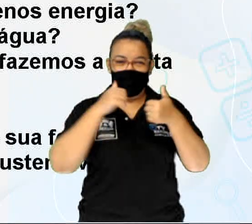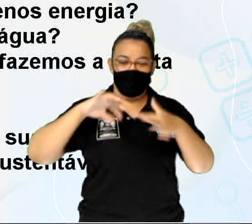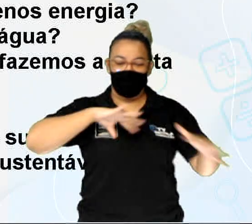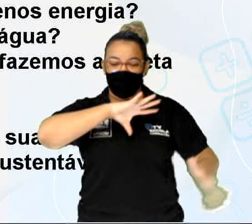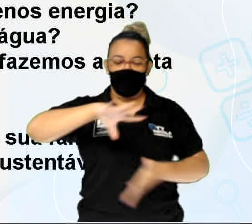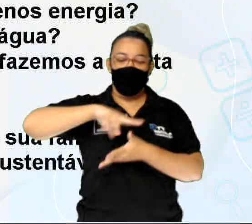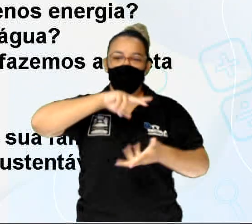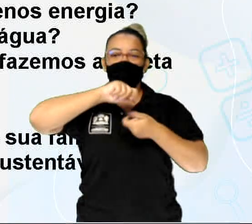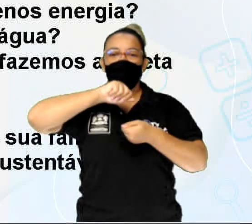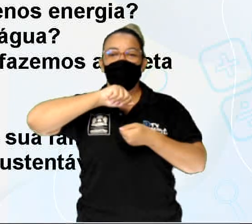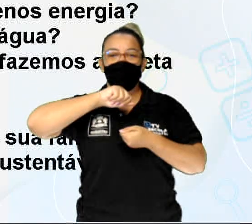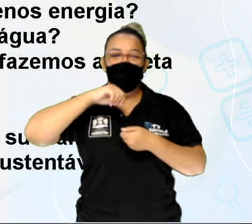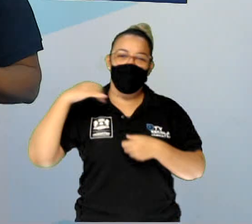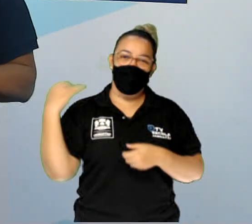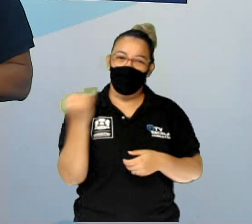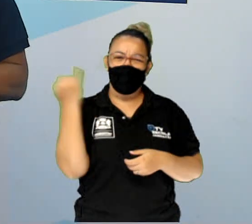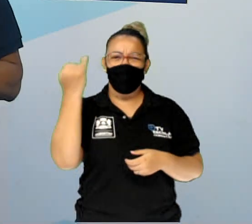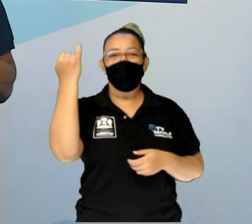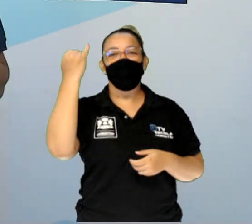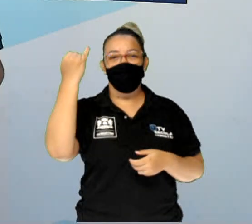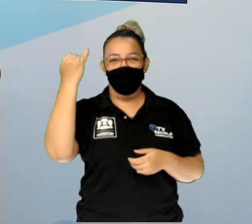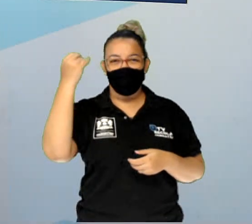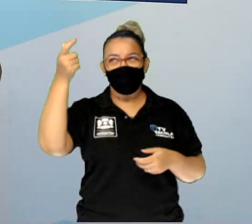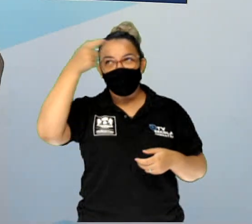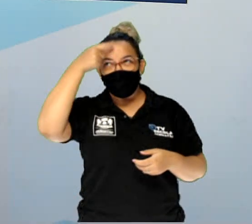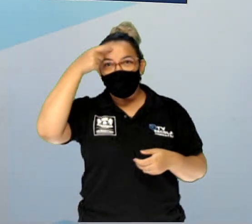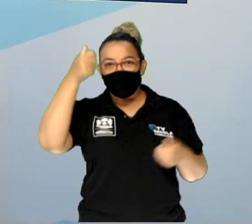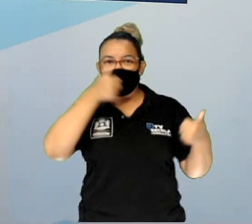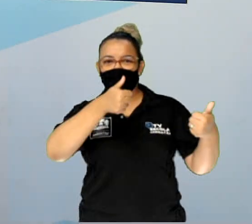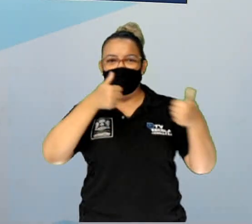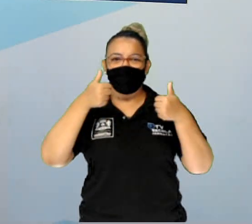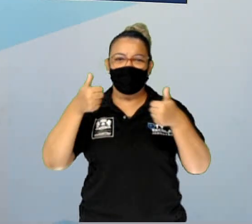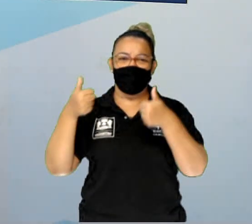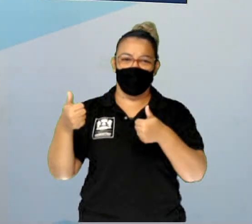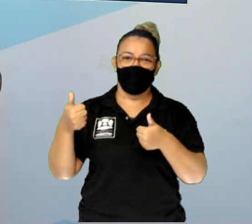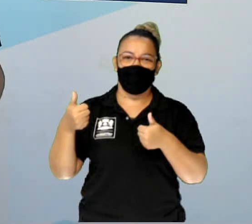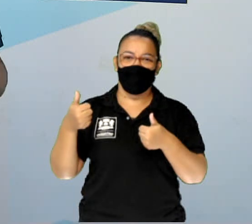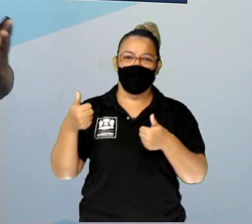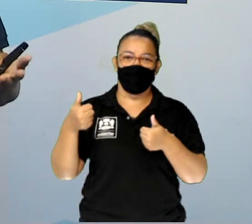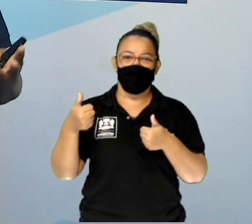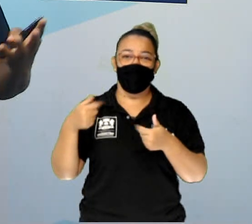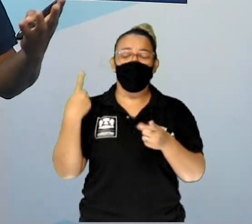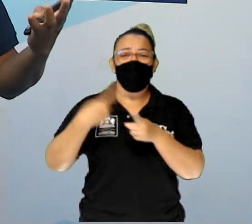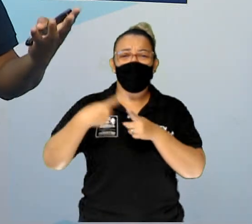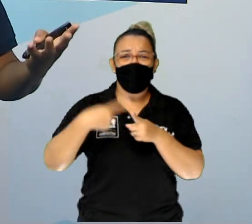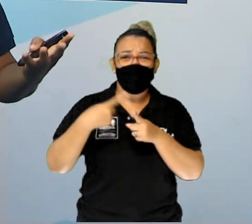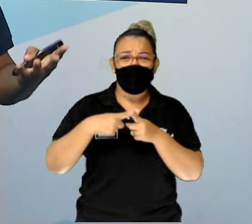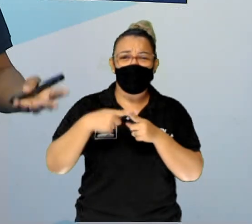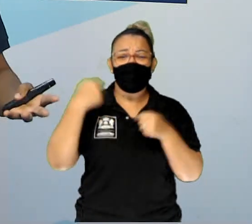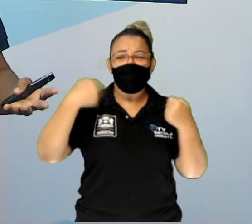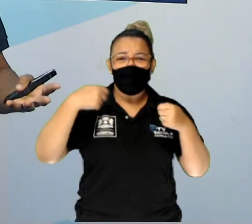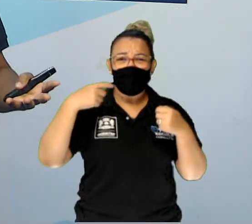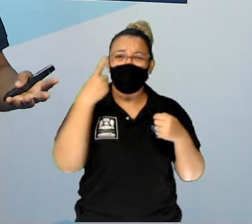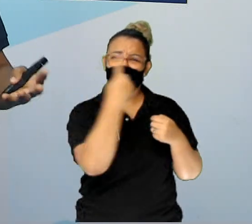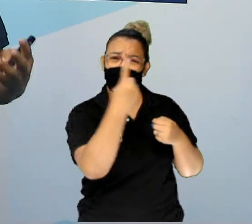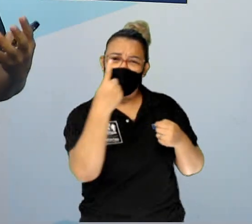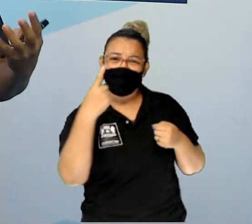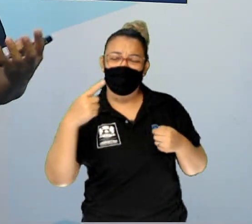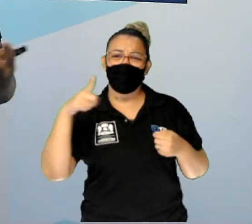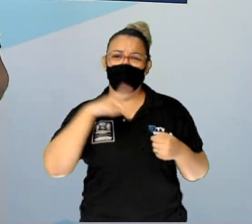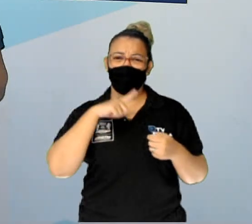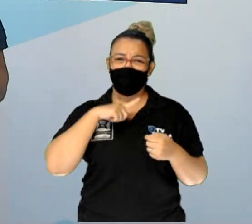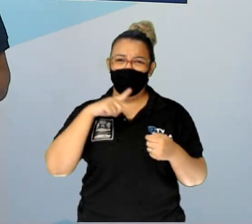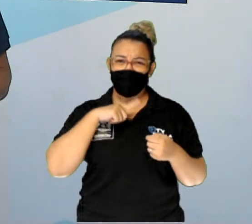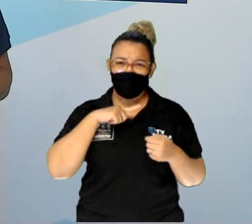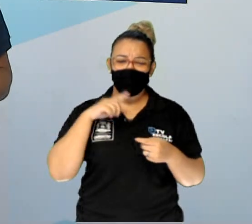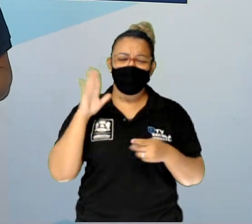família mais consciente sobre o consumo sustentável. Porque é um dever de todos nós. A